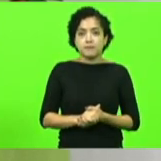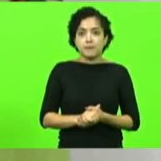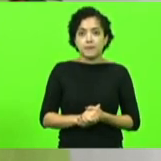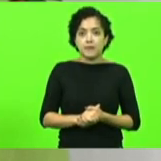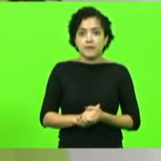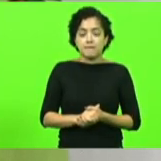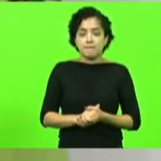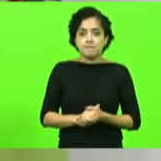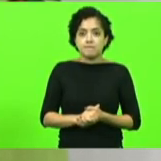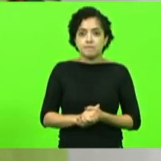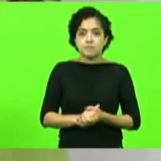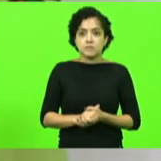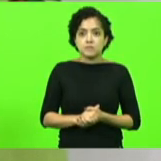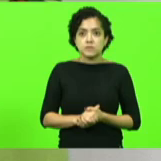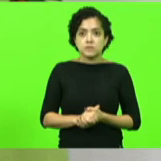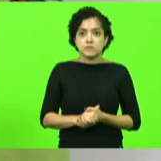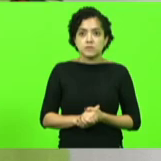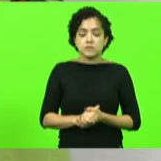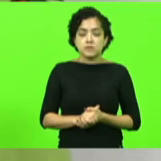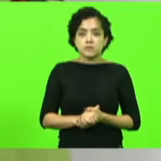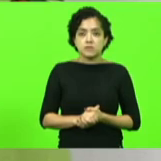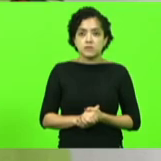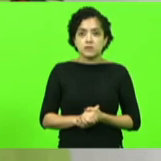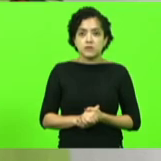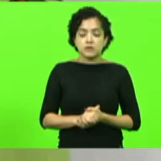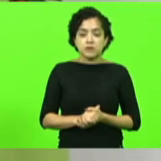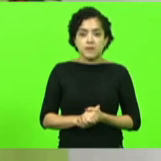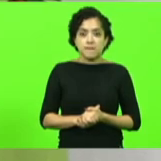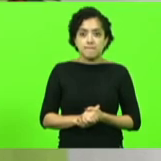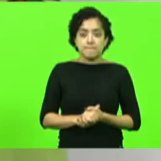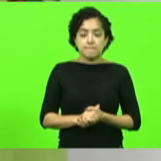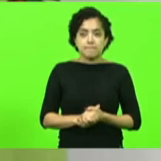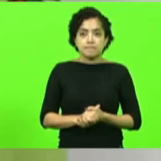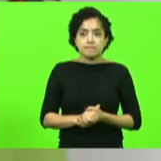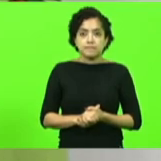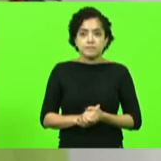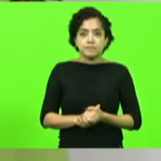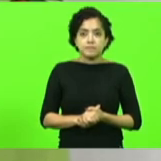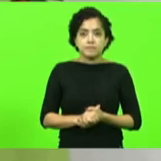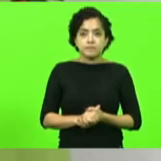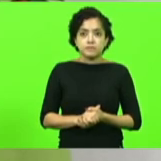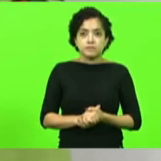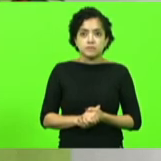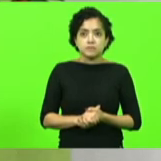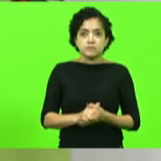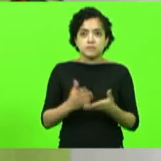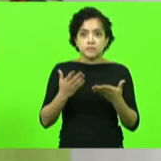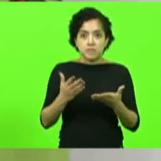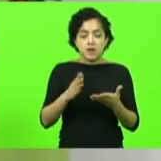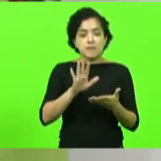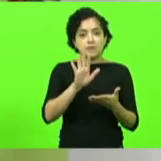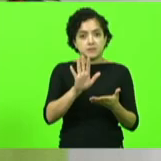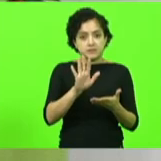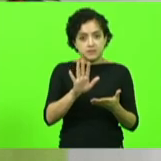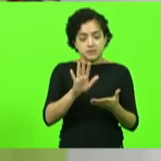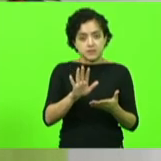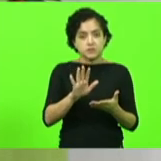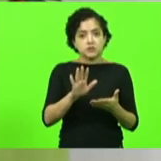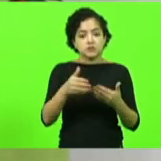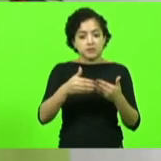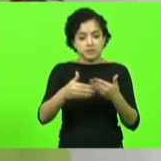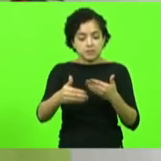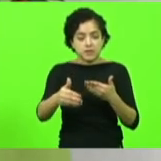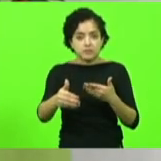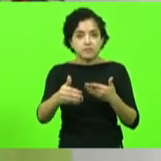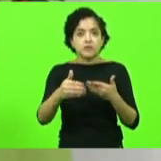um traquina um traquina o mundo dá volta o mundo